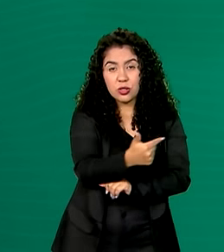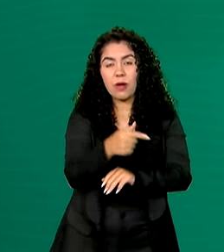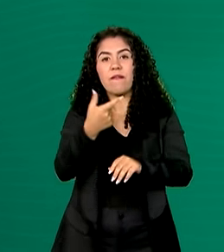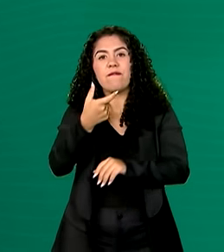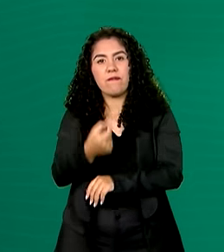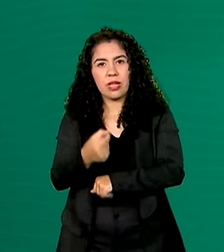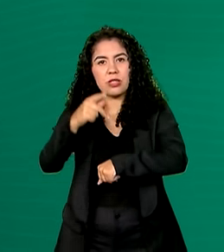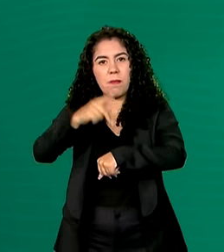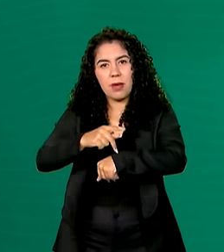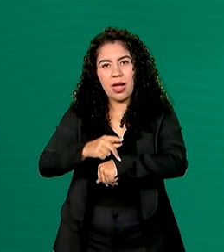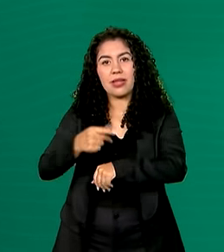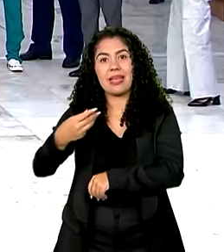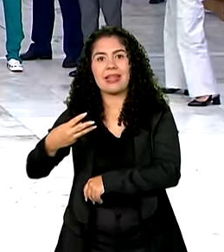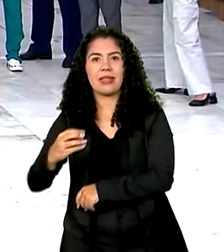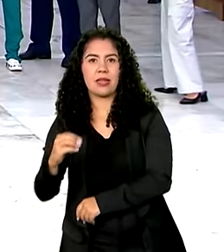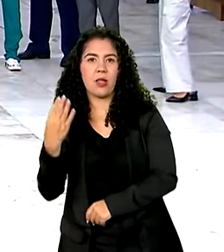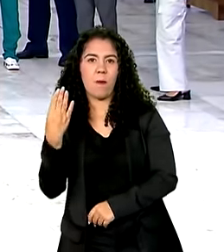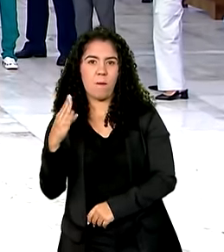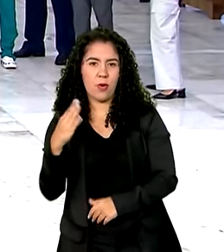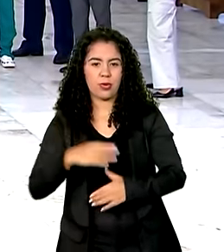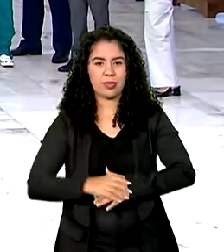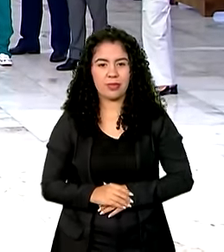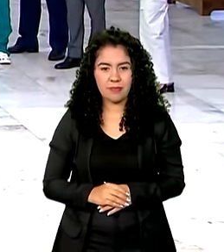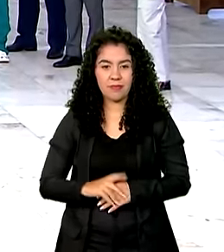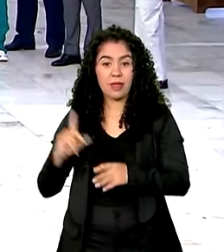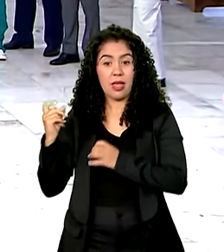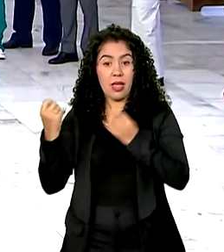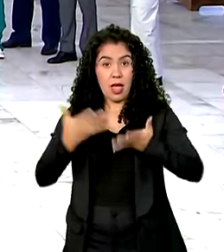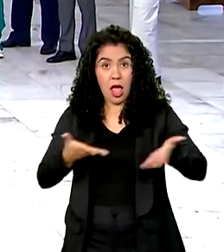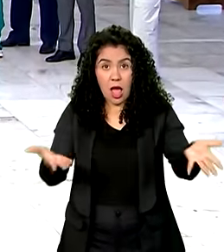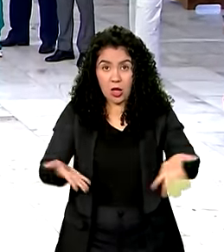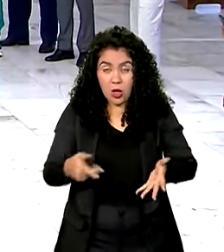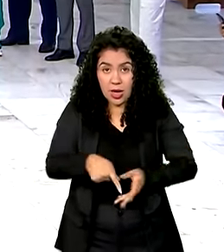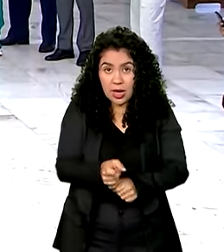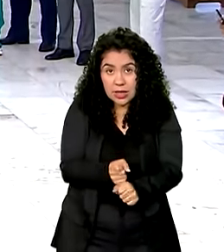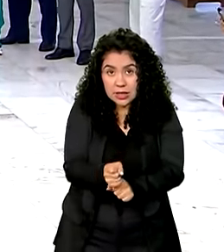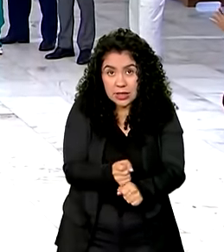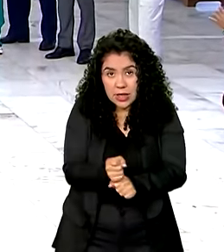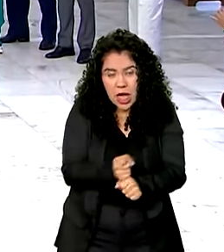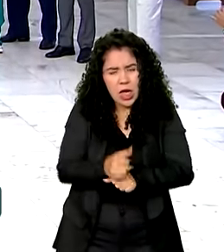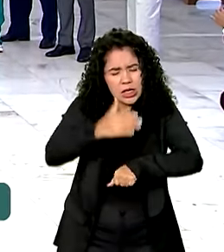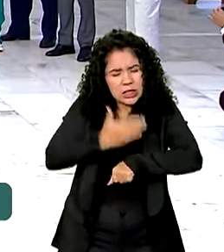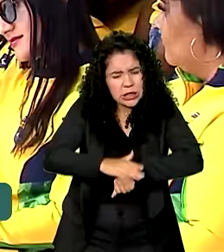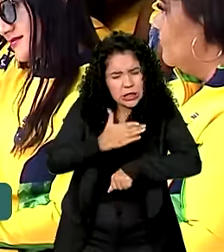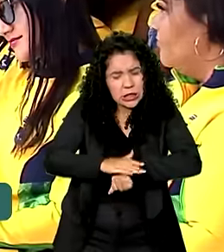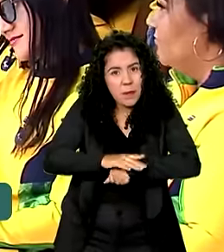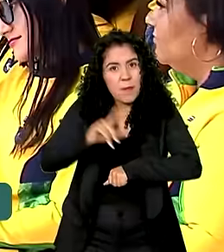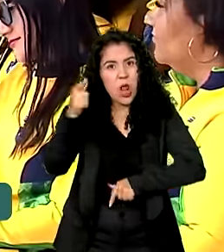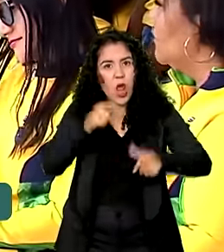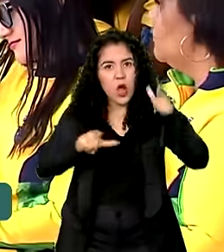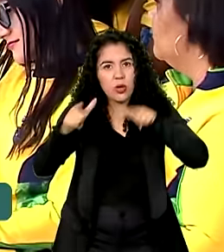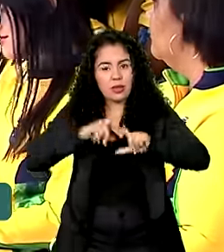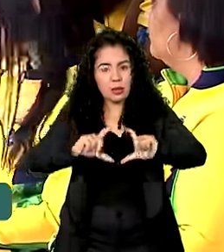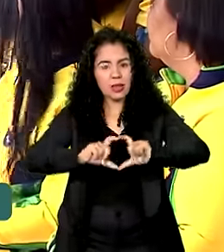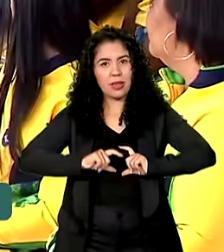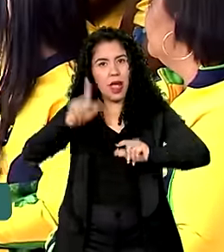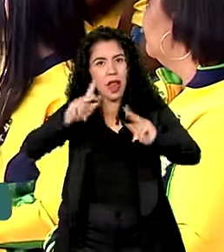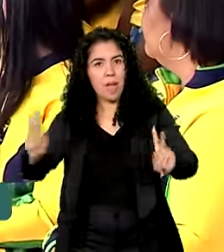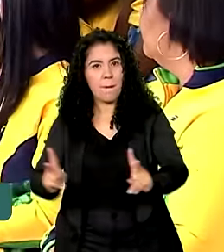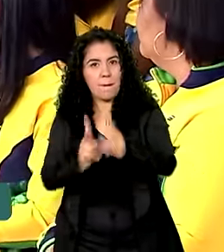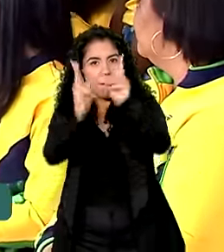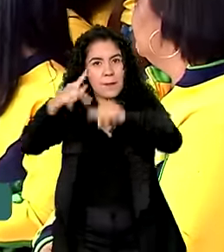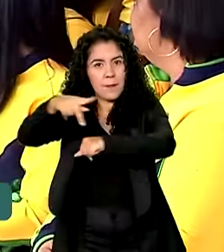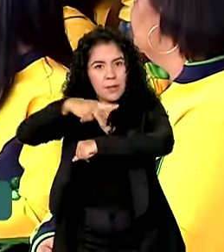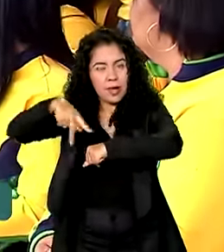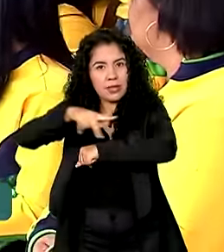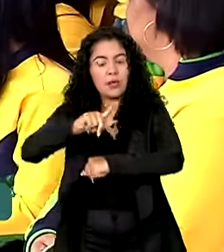E no ano que o Brasil se prepara para batalhar por mais medalhas em Paris, o governo federal aumentou